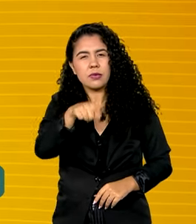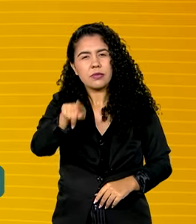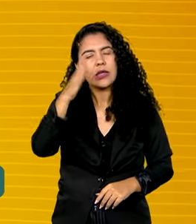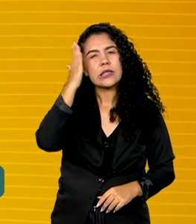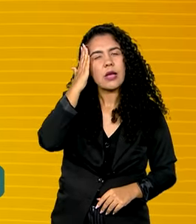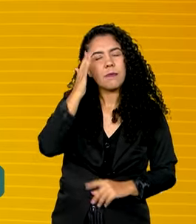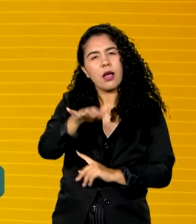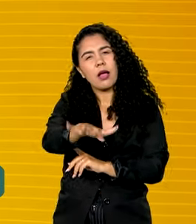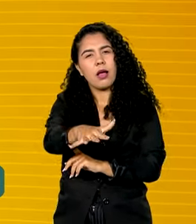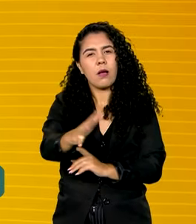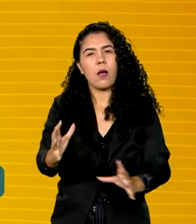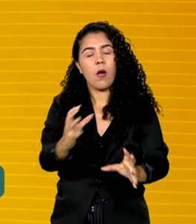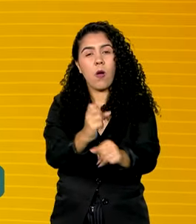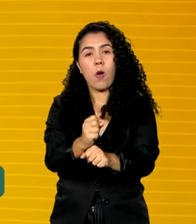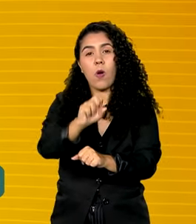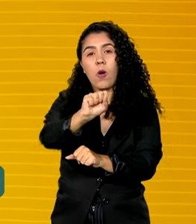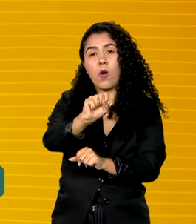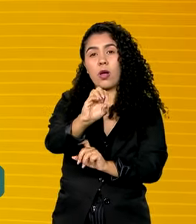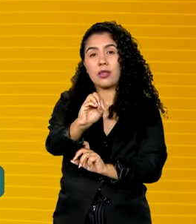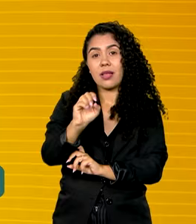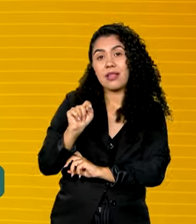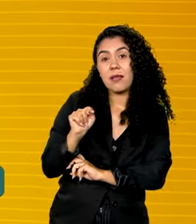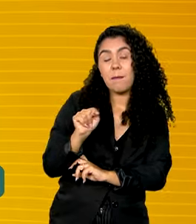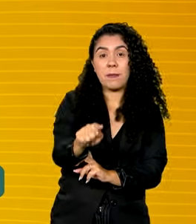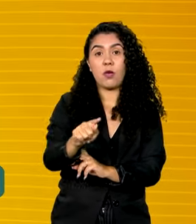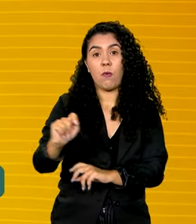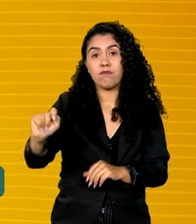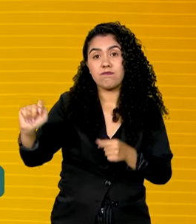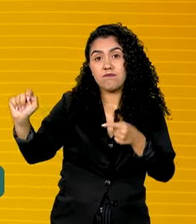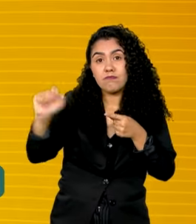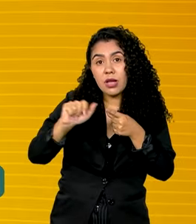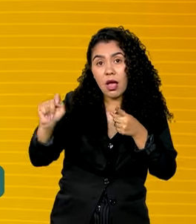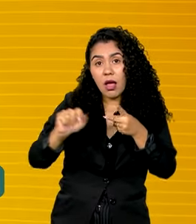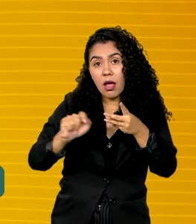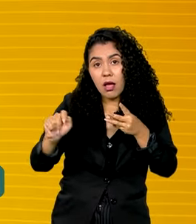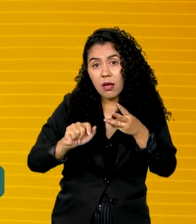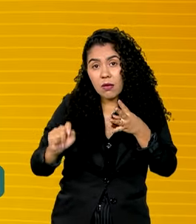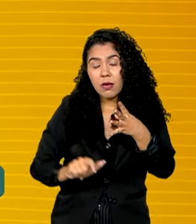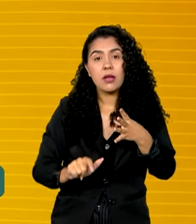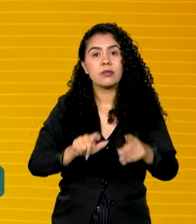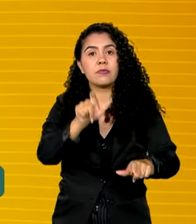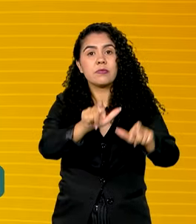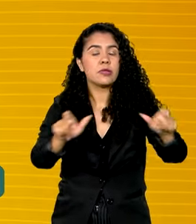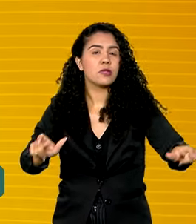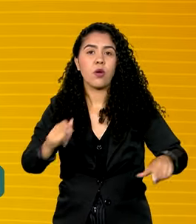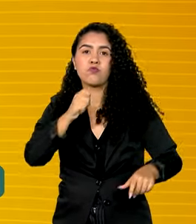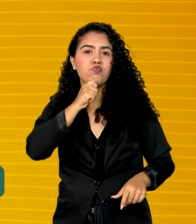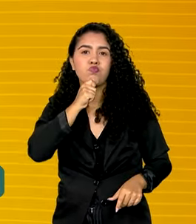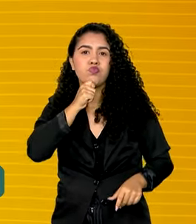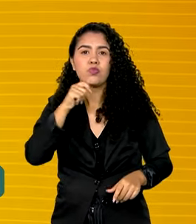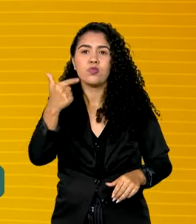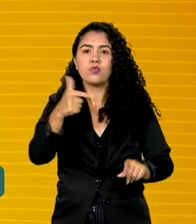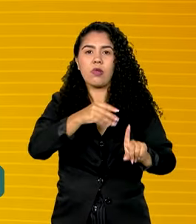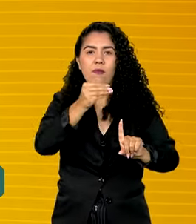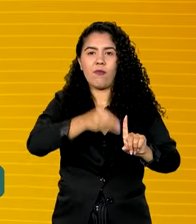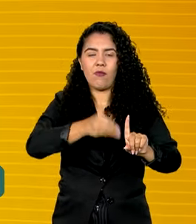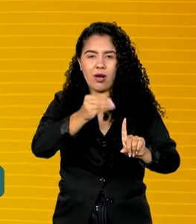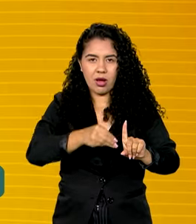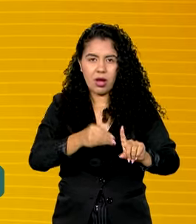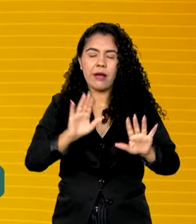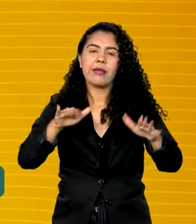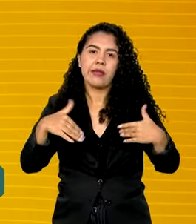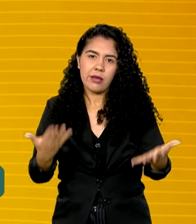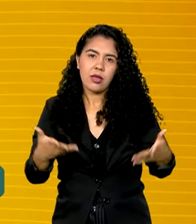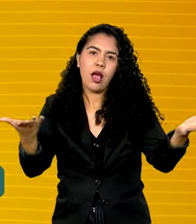são cerca de 80 mil benefícios de pessoas que não estavam em vulnerabilidade e